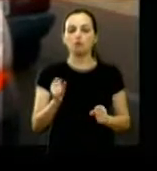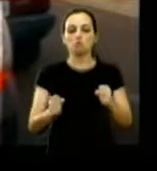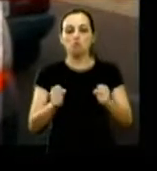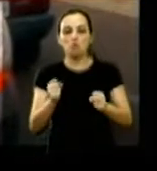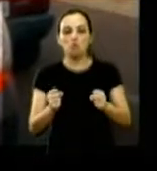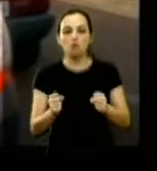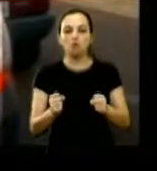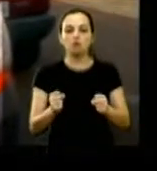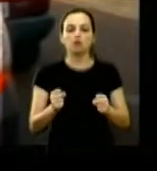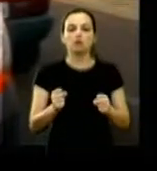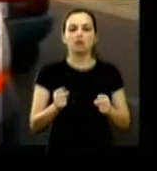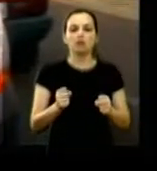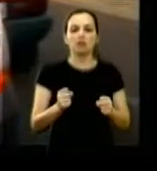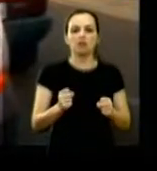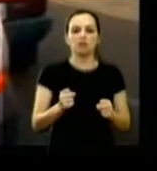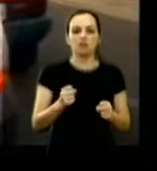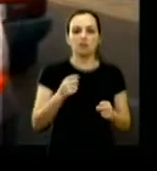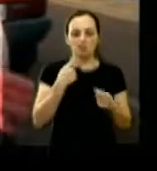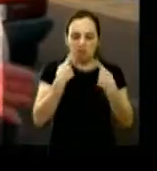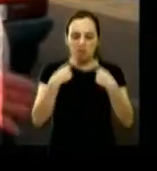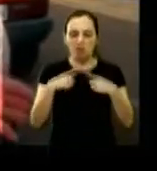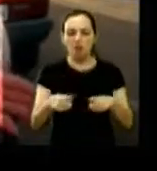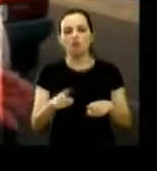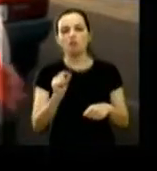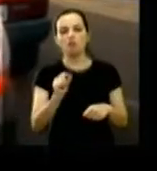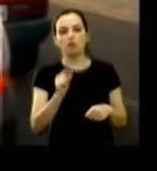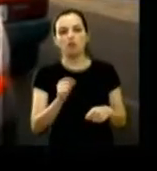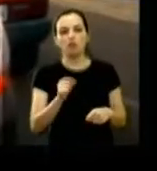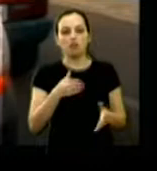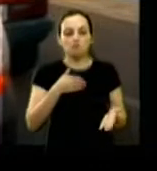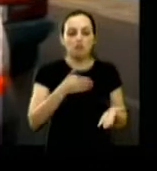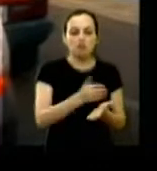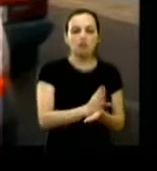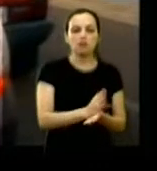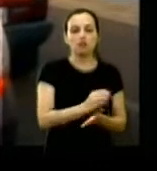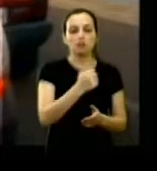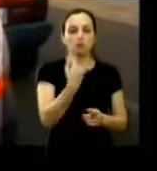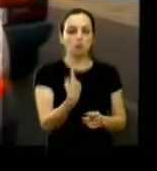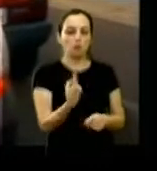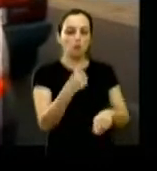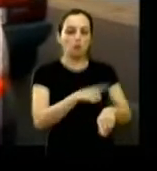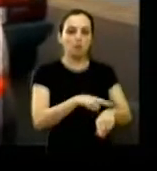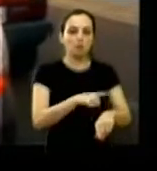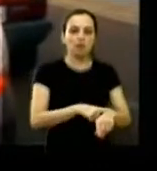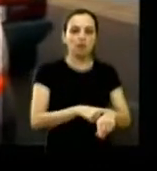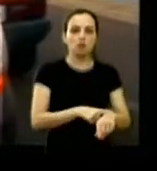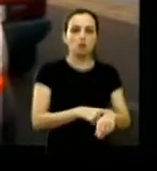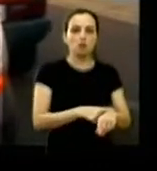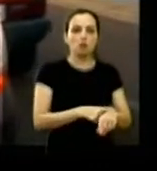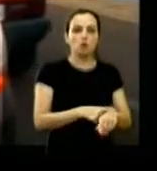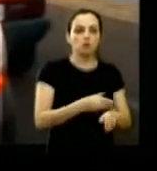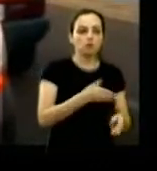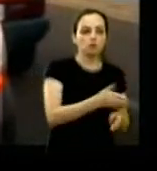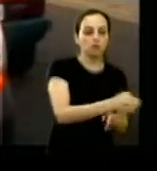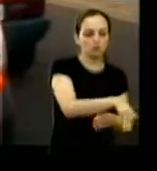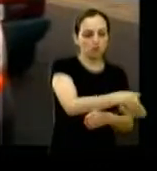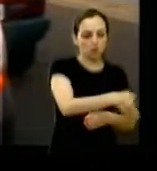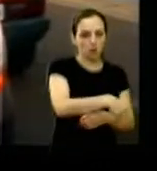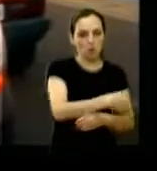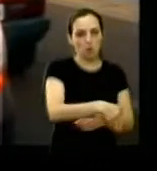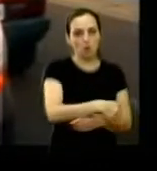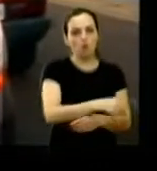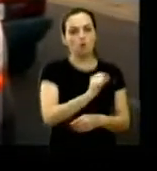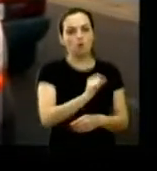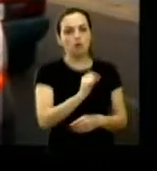reclamavam muito que na hora de sair eles tem que sair tem um minuto para entrar dentro da ambulância e já está na rua e com aquela